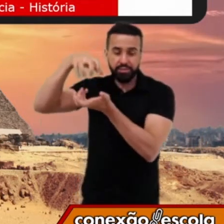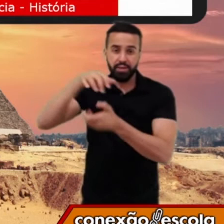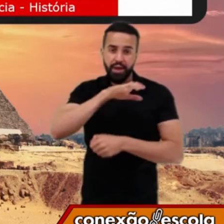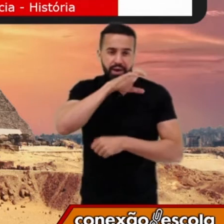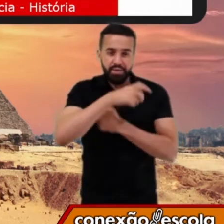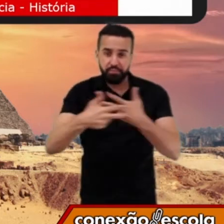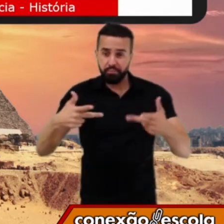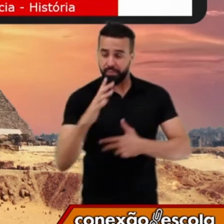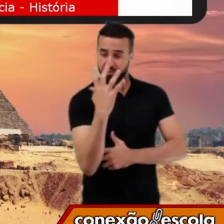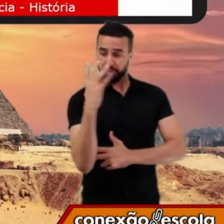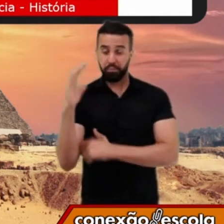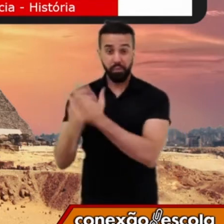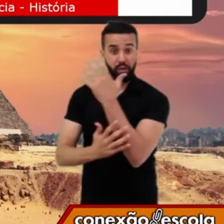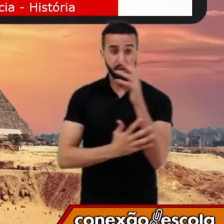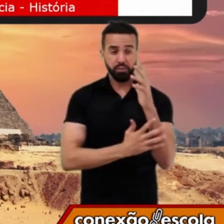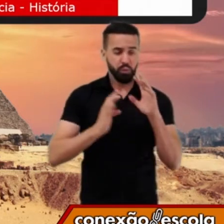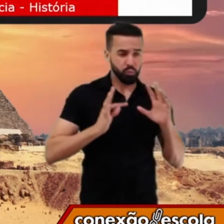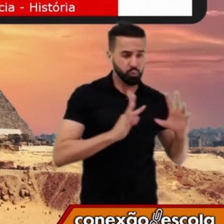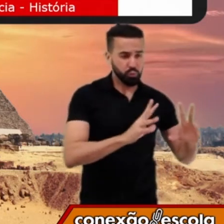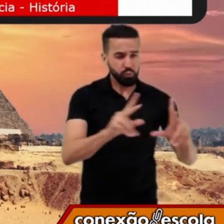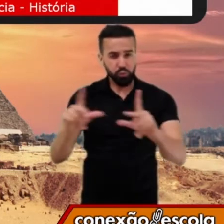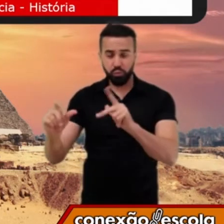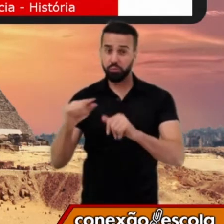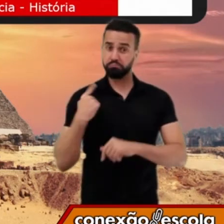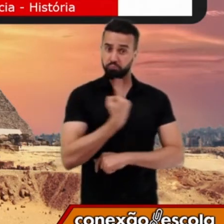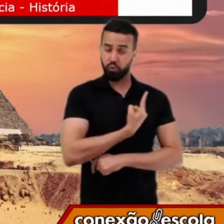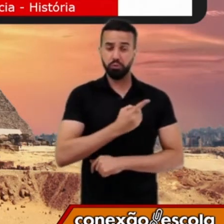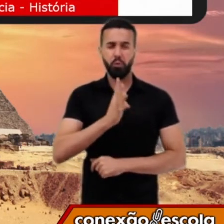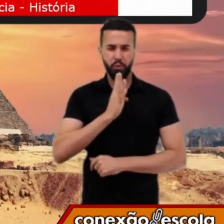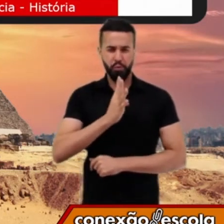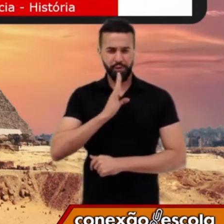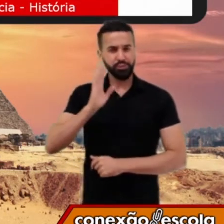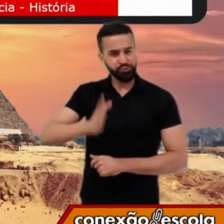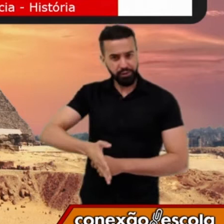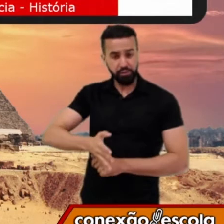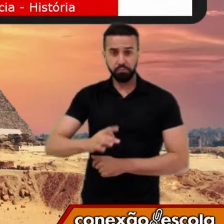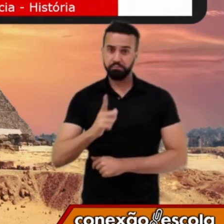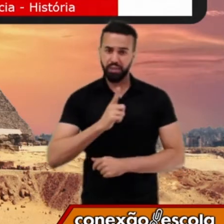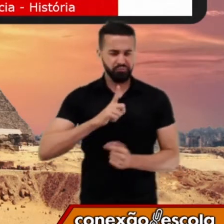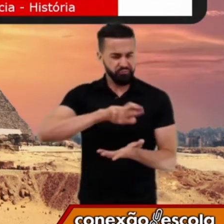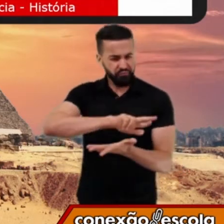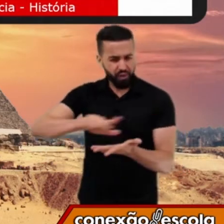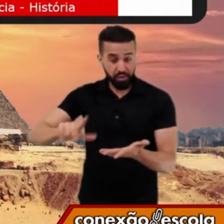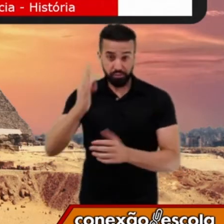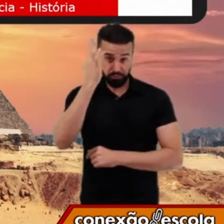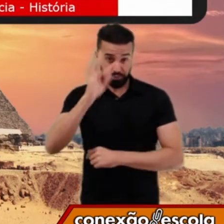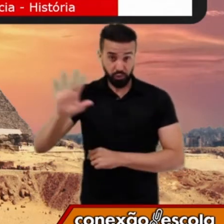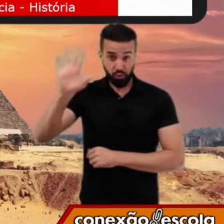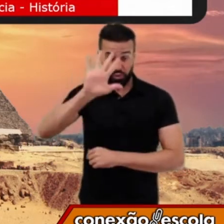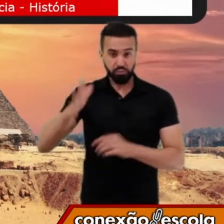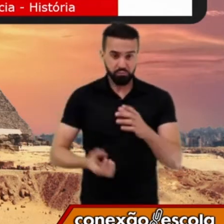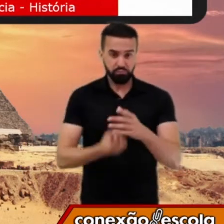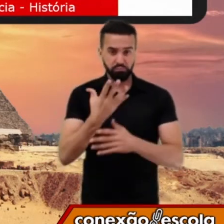plantas, criando tudo aquilo que nós conhecemos. Então, existem várias teorias criacionistas. Não existe somente uma